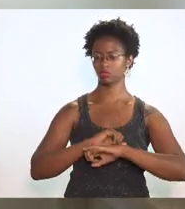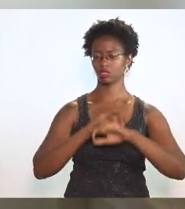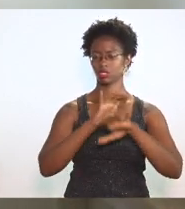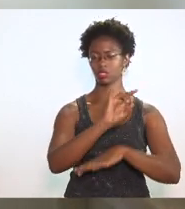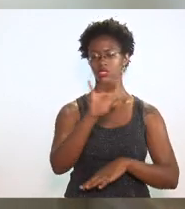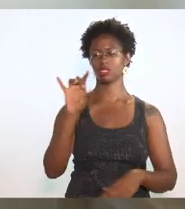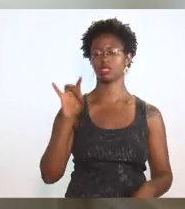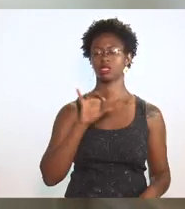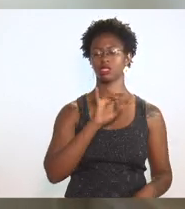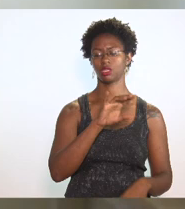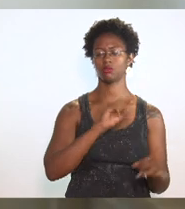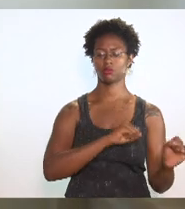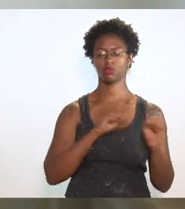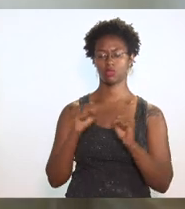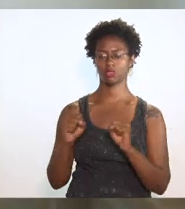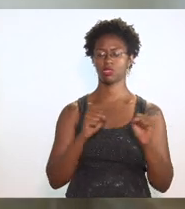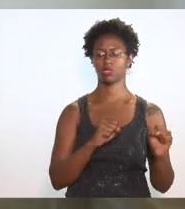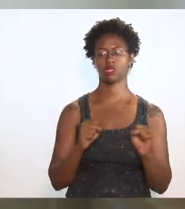dos poderes